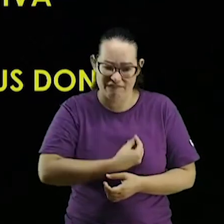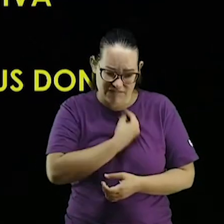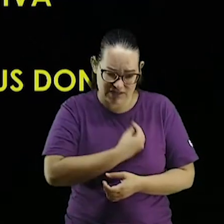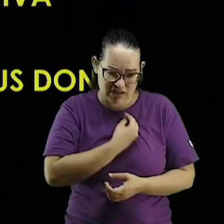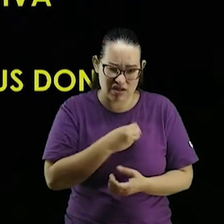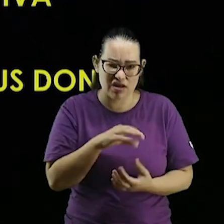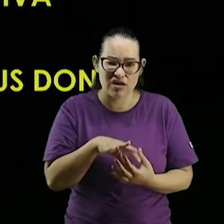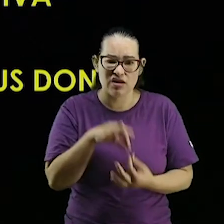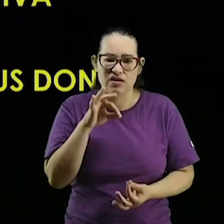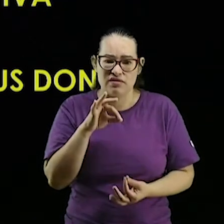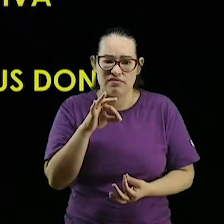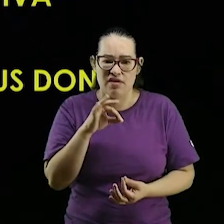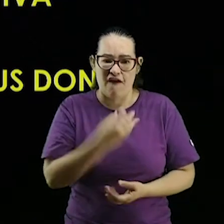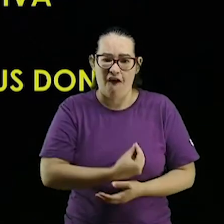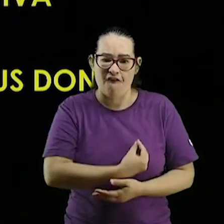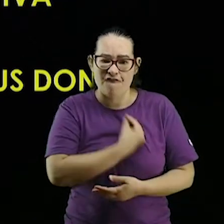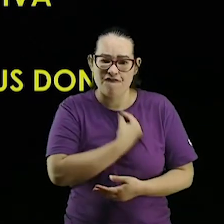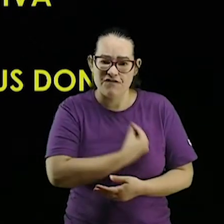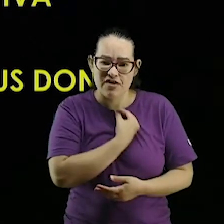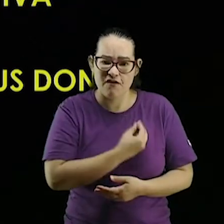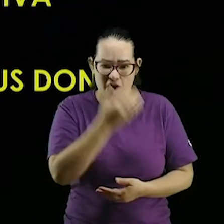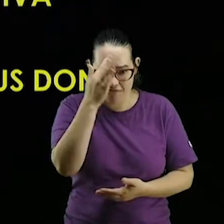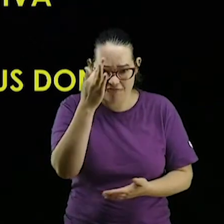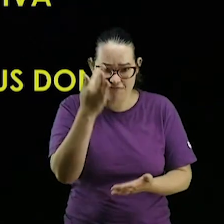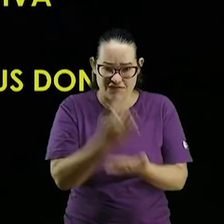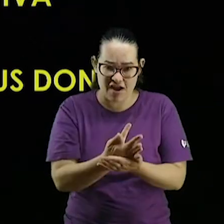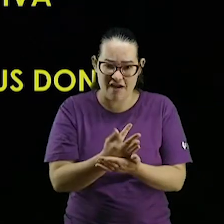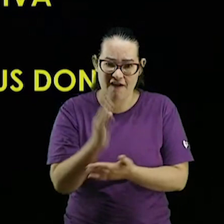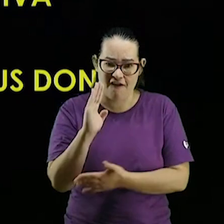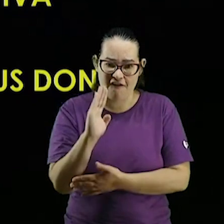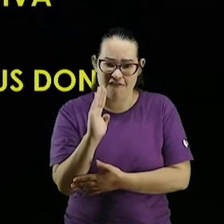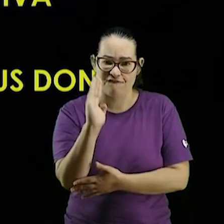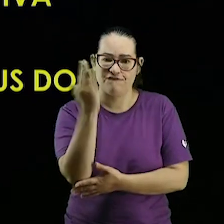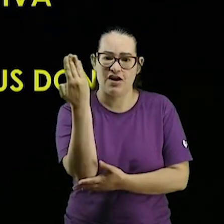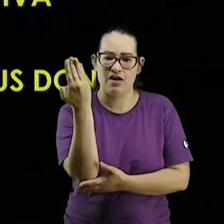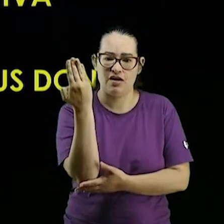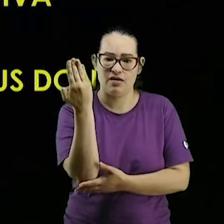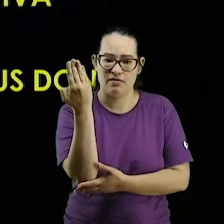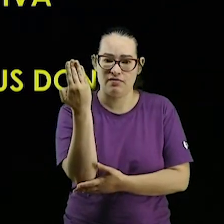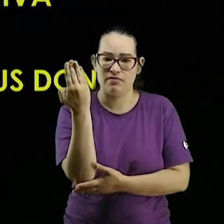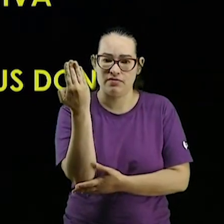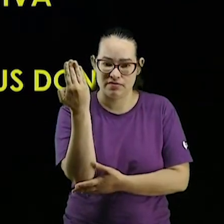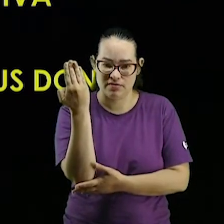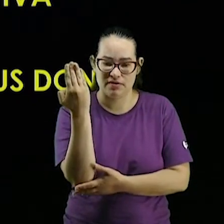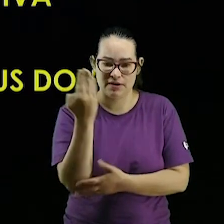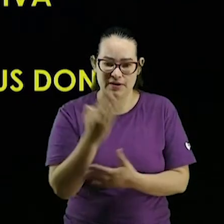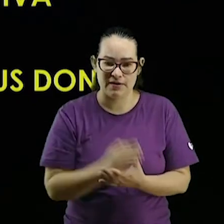viva uma fé falsificada assim de aparência parece que é crente mas não é